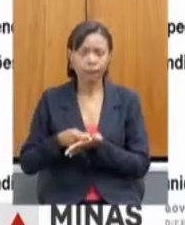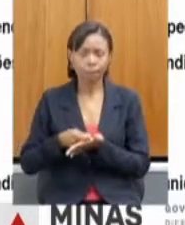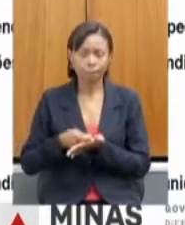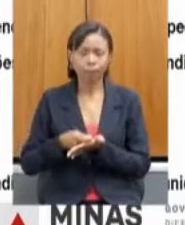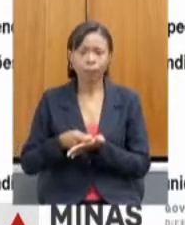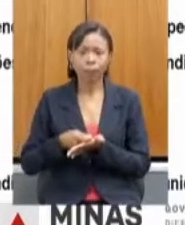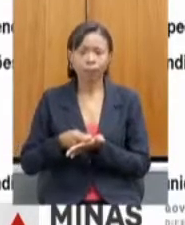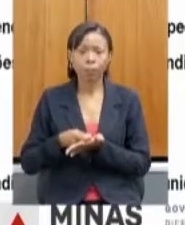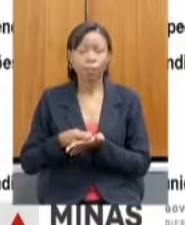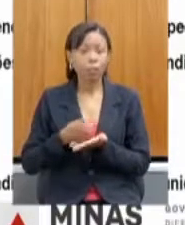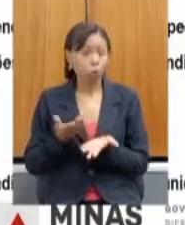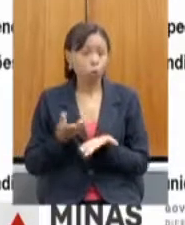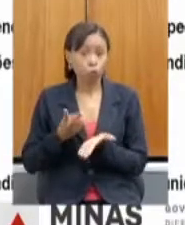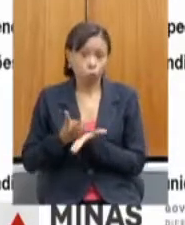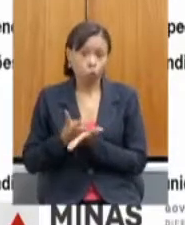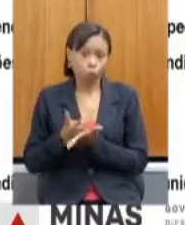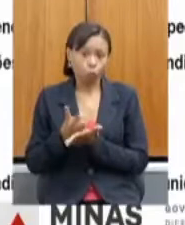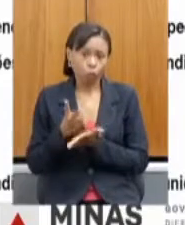o processo continua de